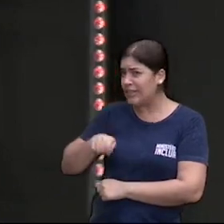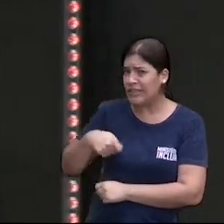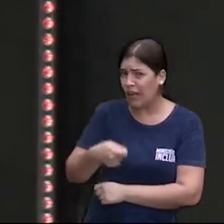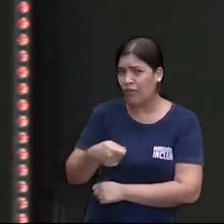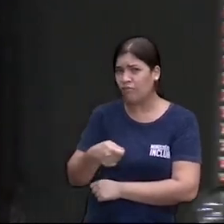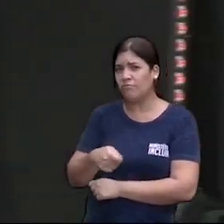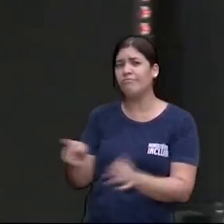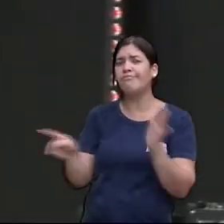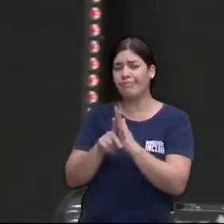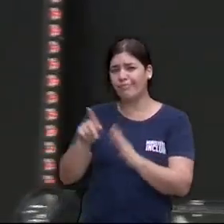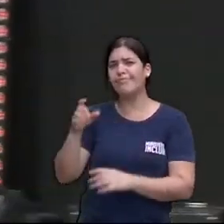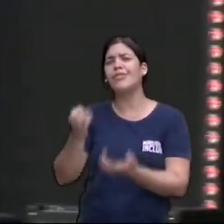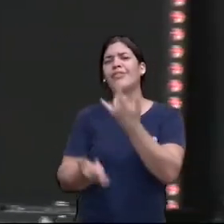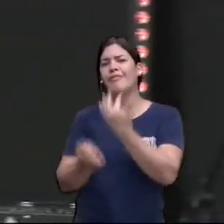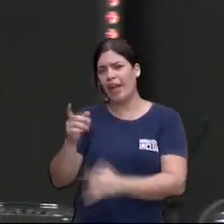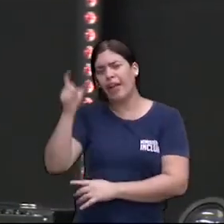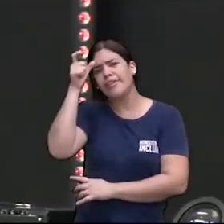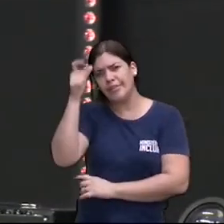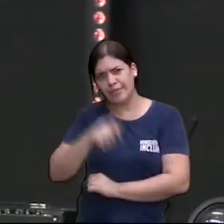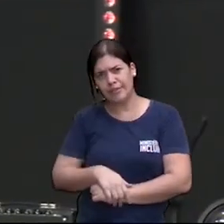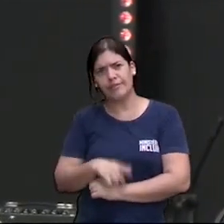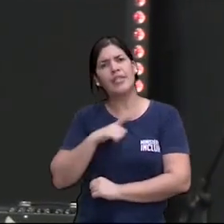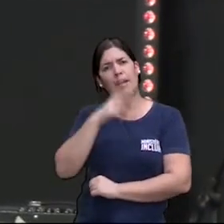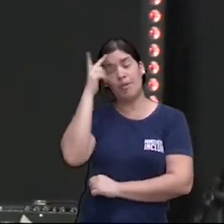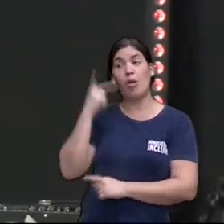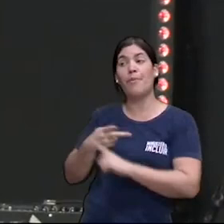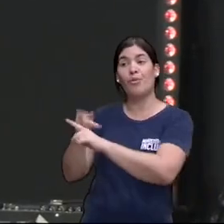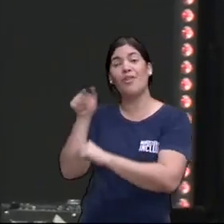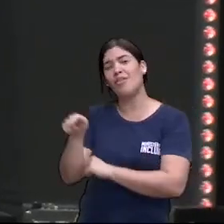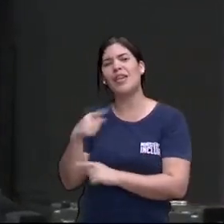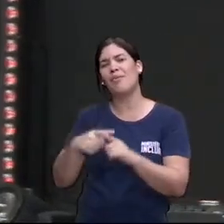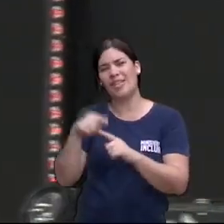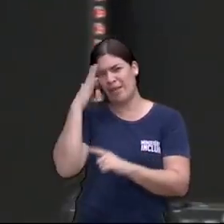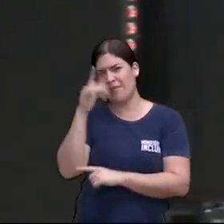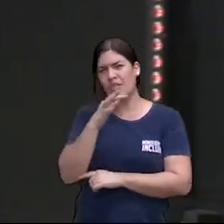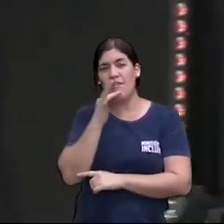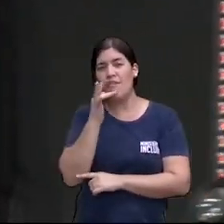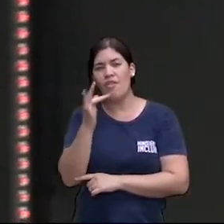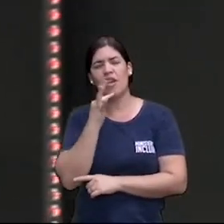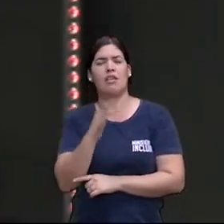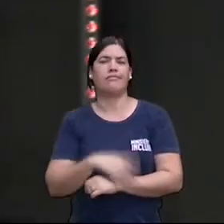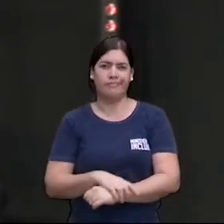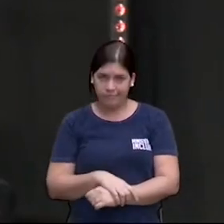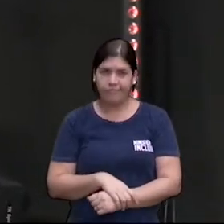Daqui a pouco já tem gente que te procura para ouvir maldade. Porque sabe que você é o fofoqueiro de plantão.